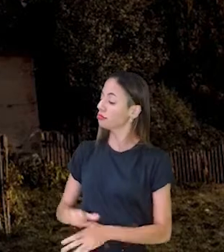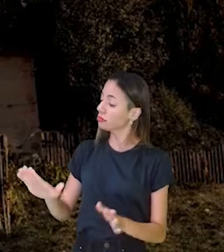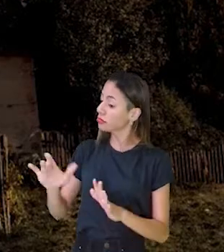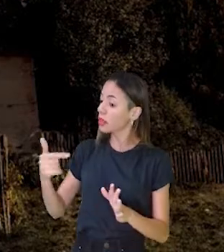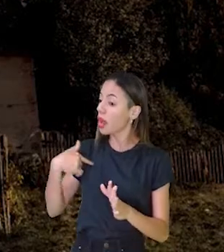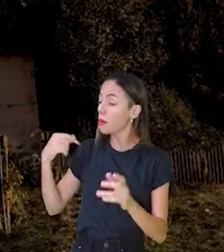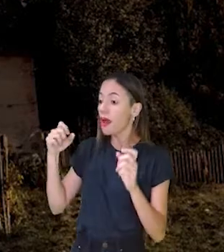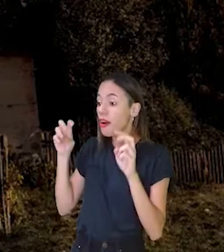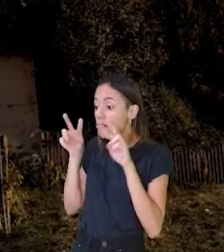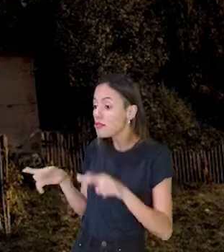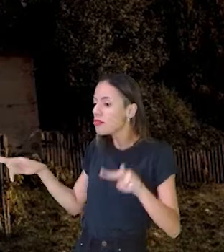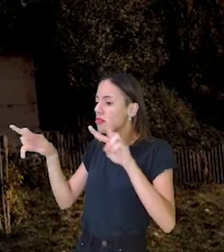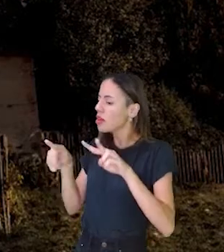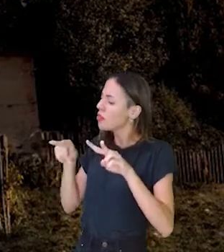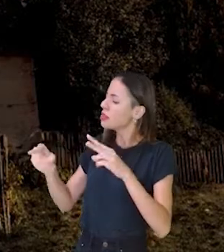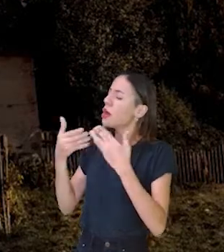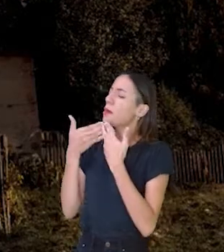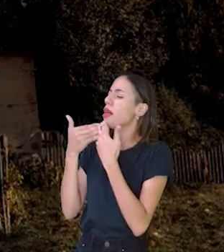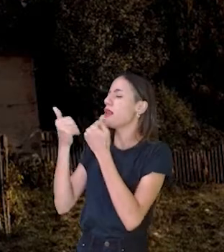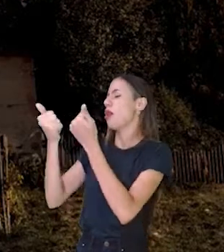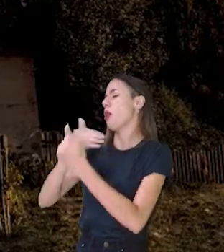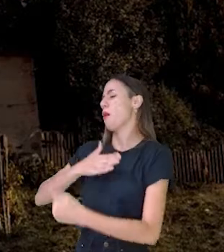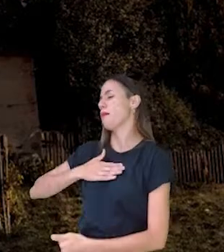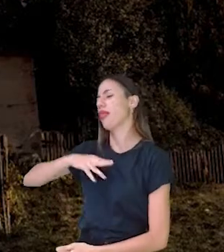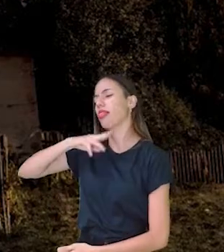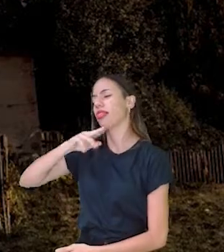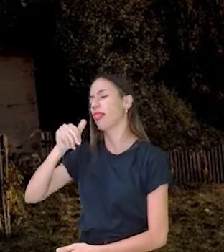para lhe enxergar Melhor Minha netinha